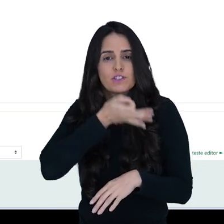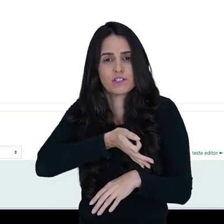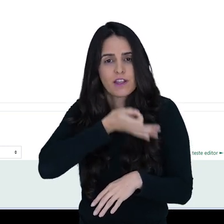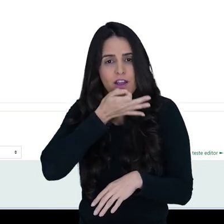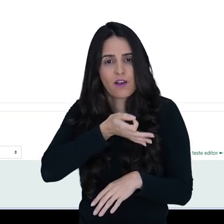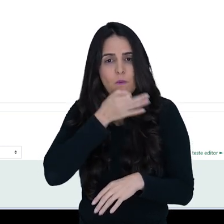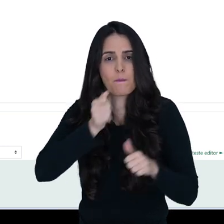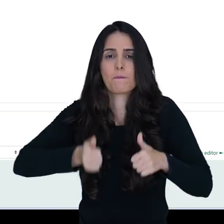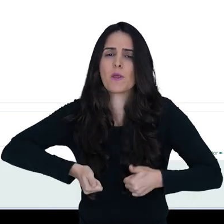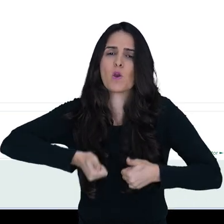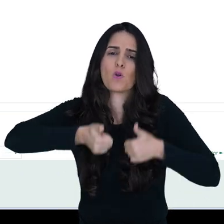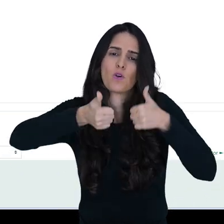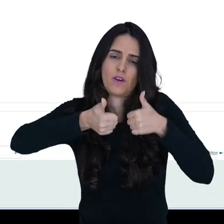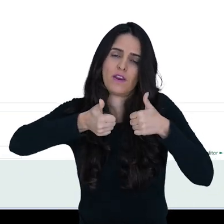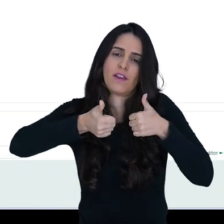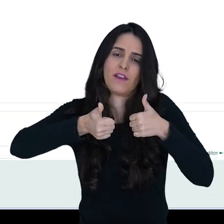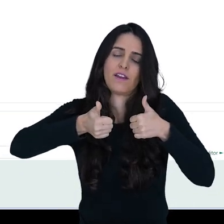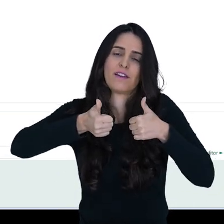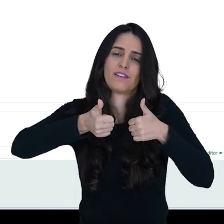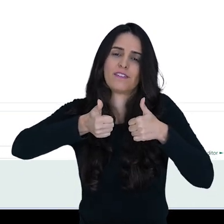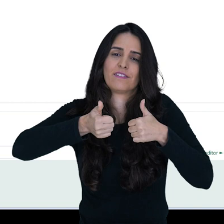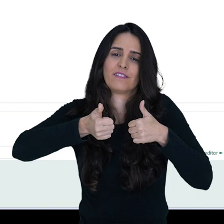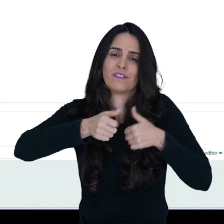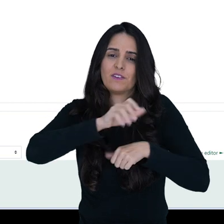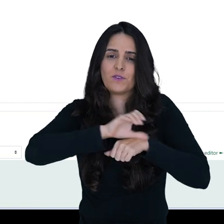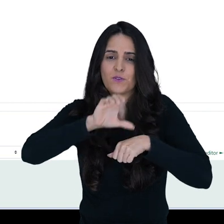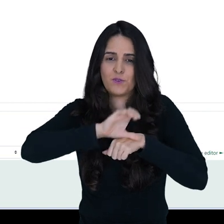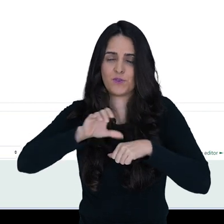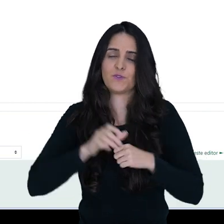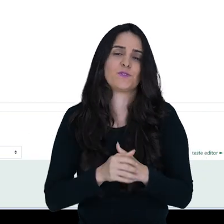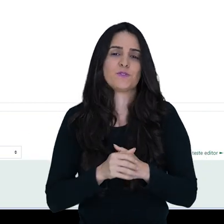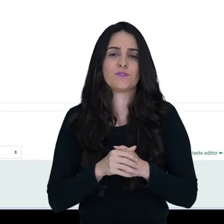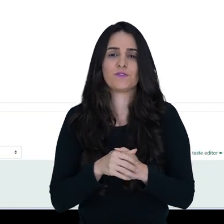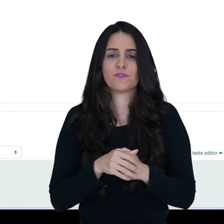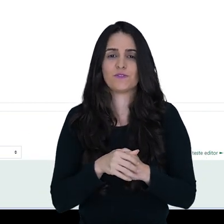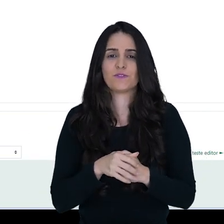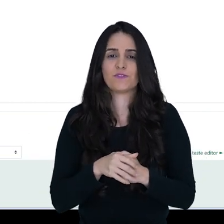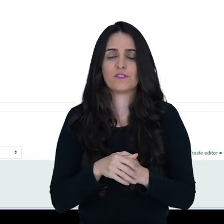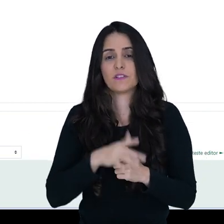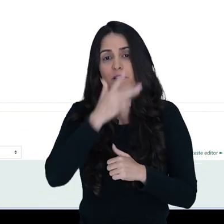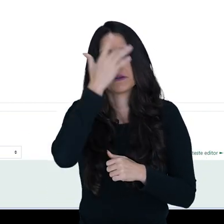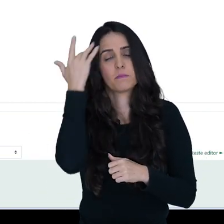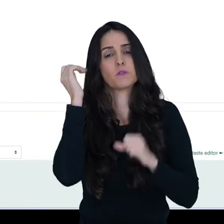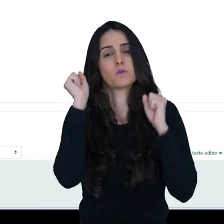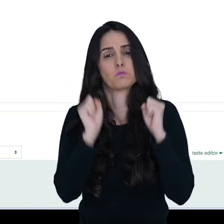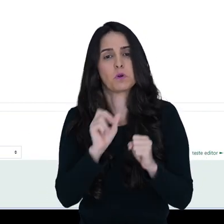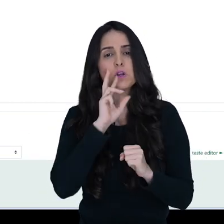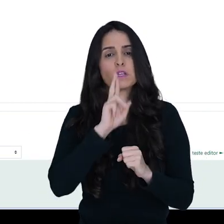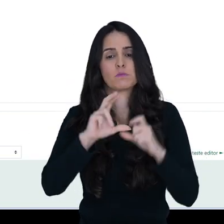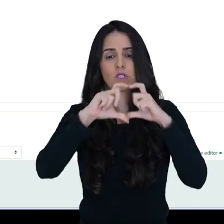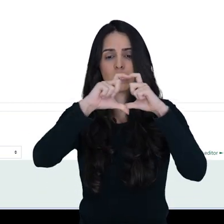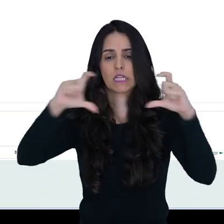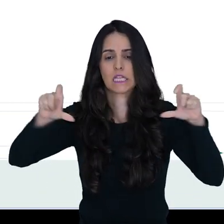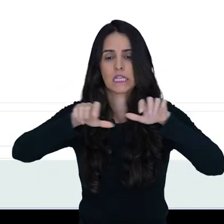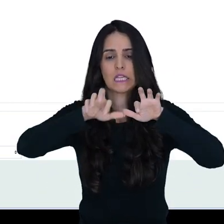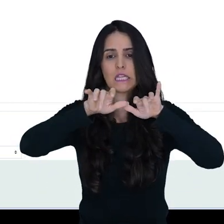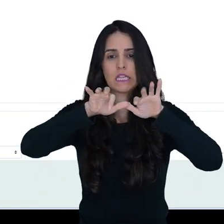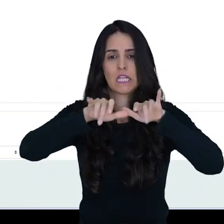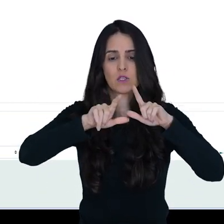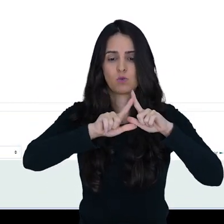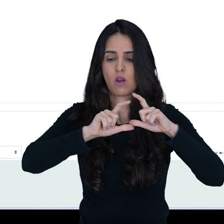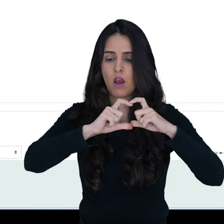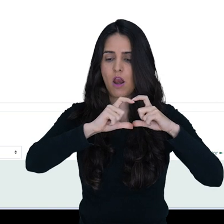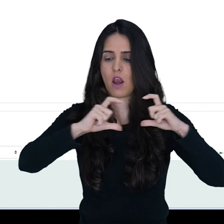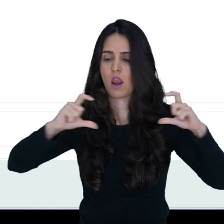sugestão de melhoria para o curso. E aí, eu posso